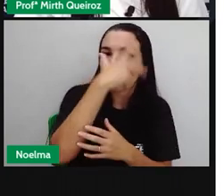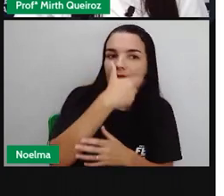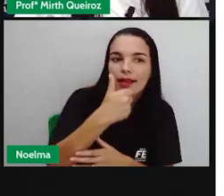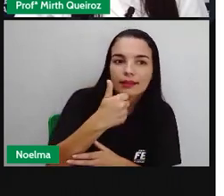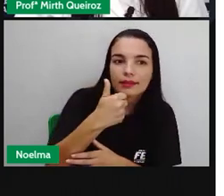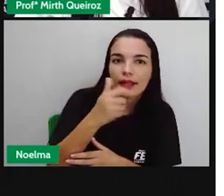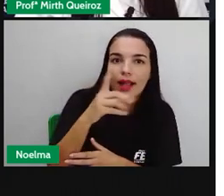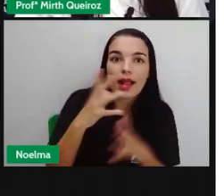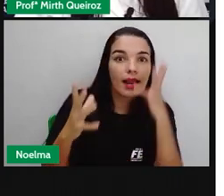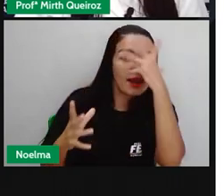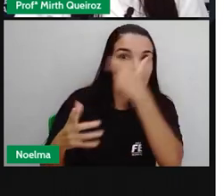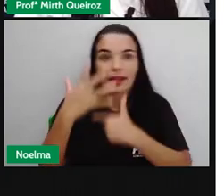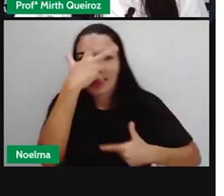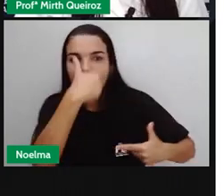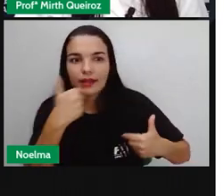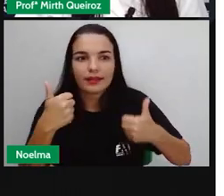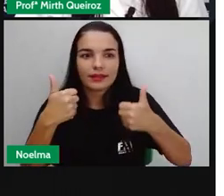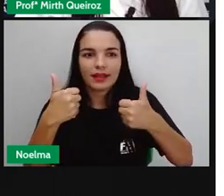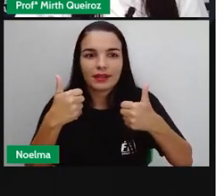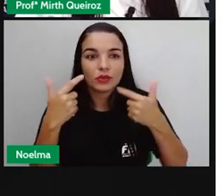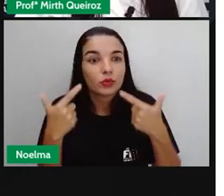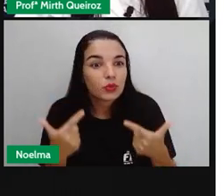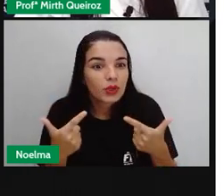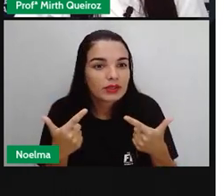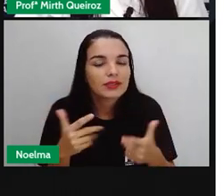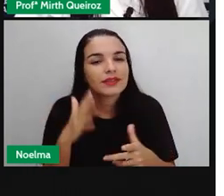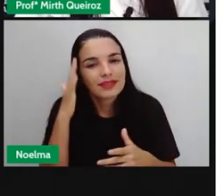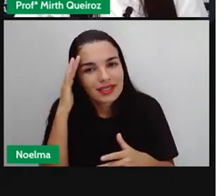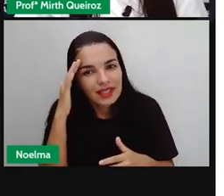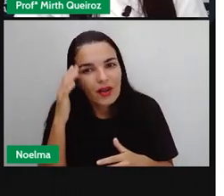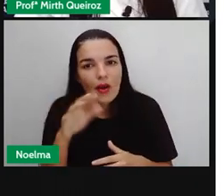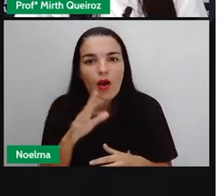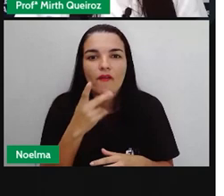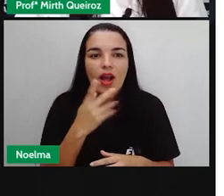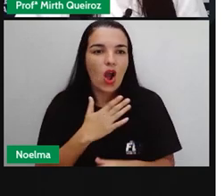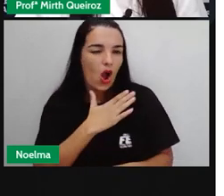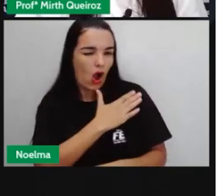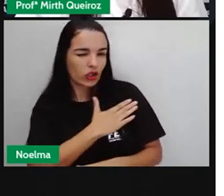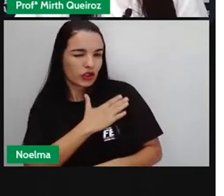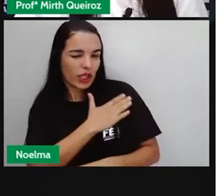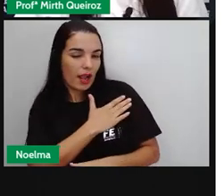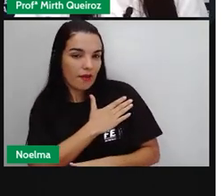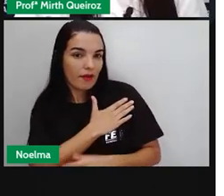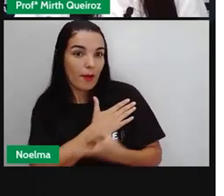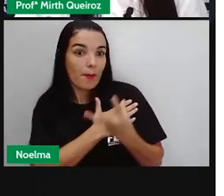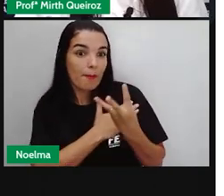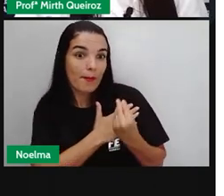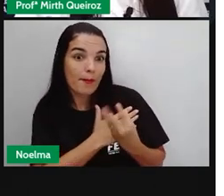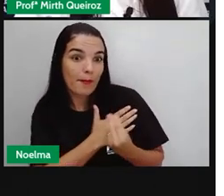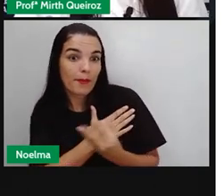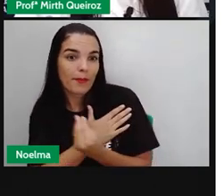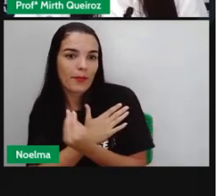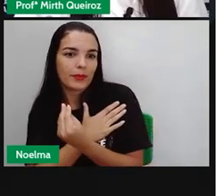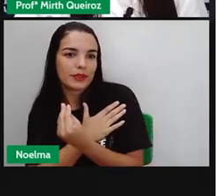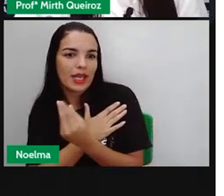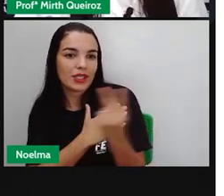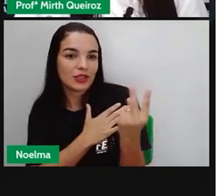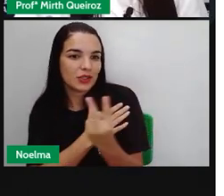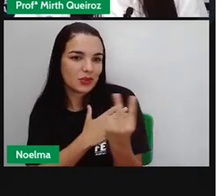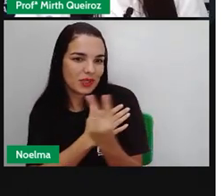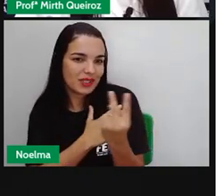A baratinha gostava. As baratinhas gostavam. Ó, ela